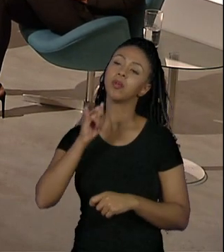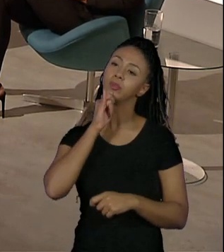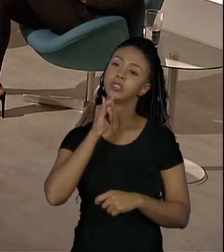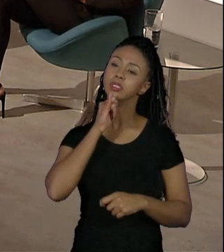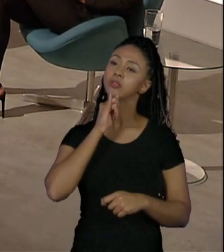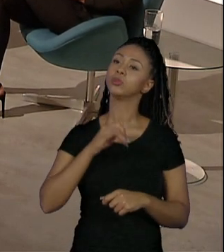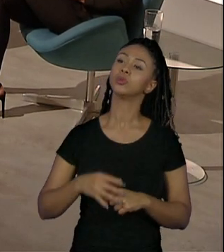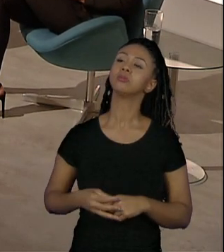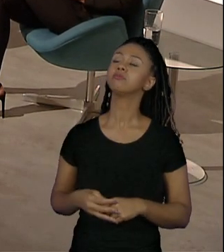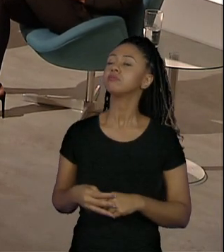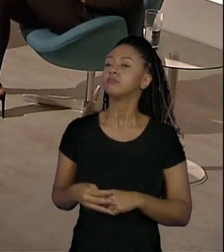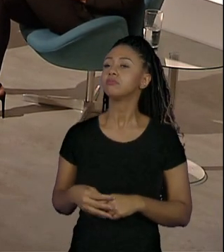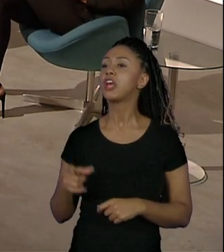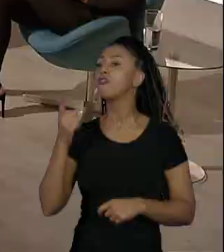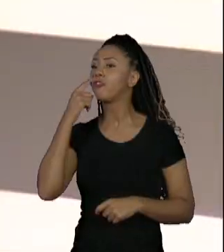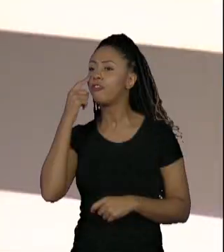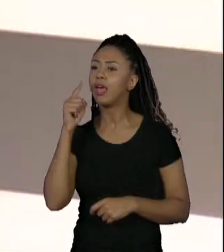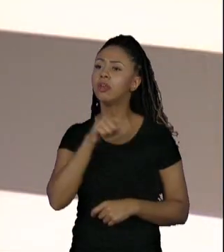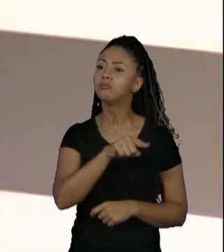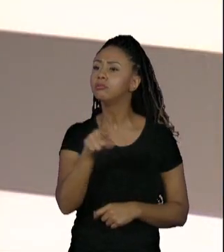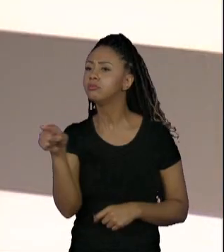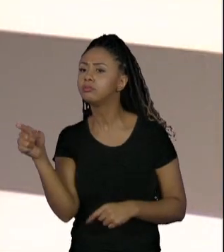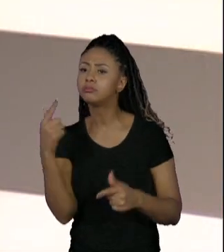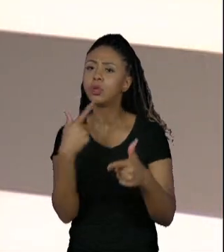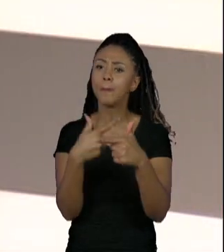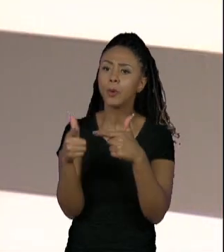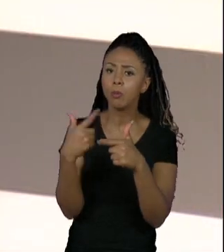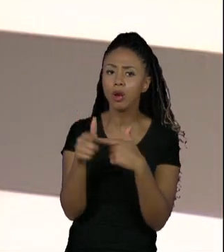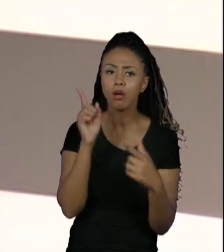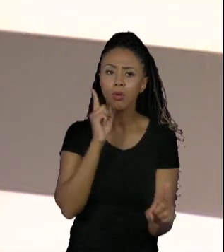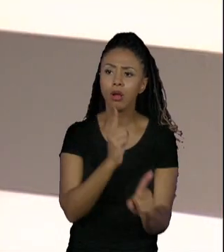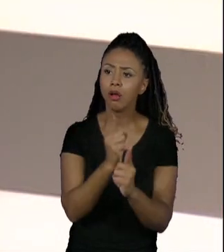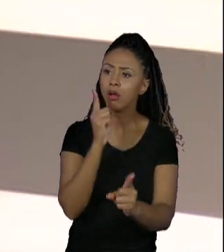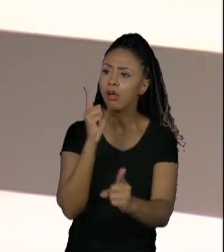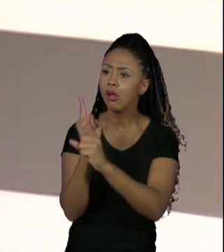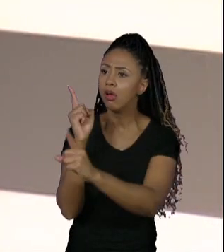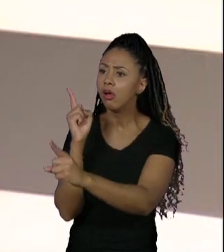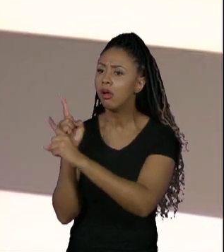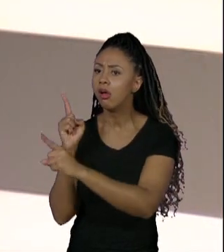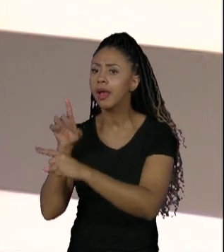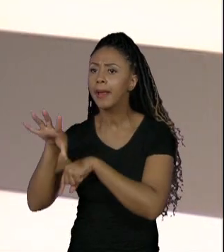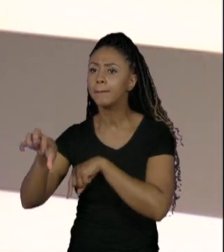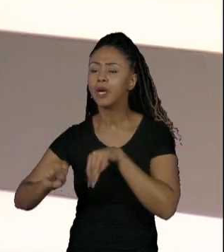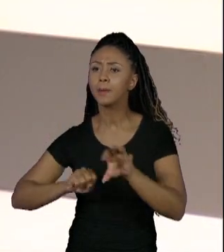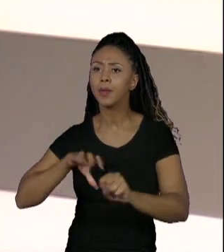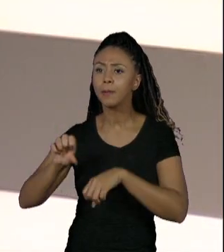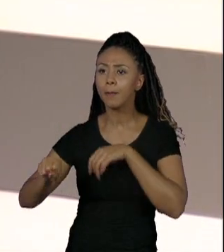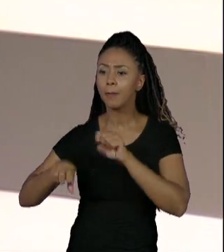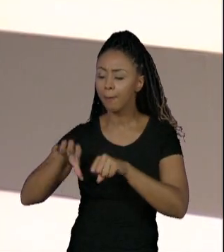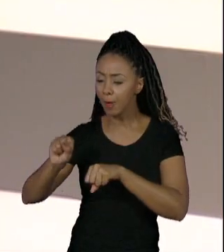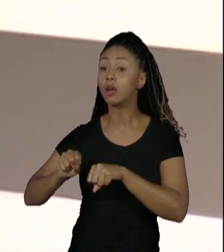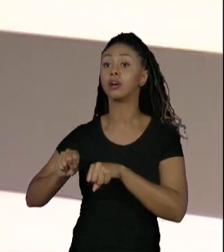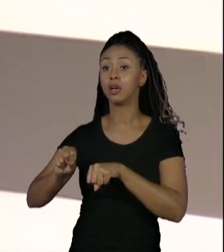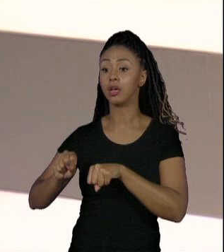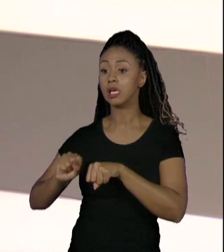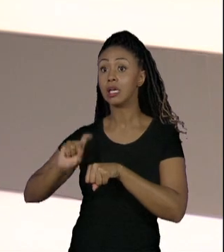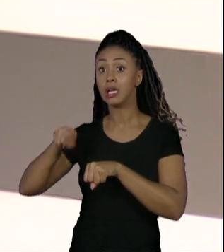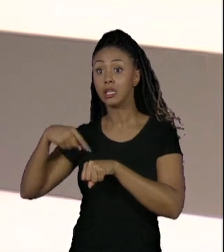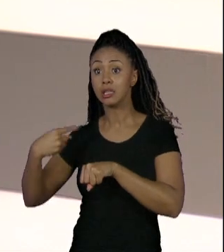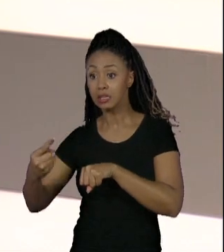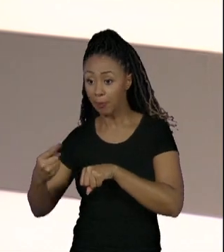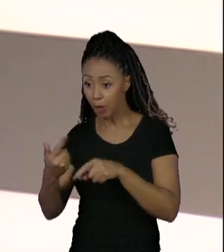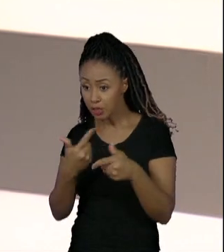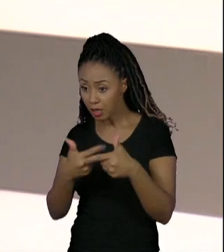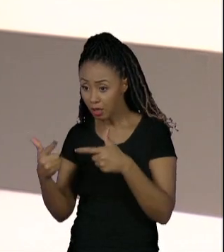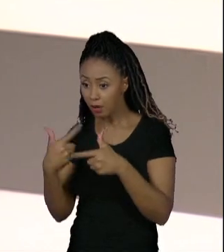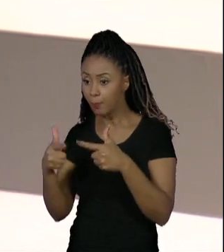verificando quais são os problemas, identificando problemáticas, então eles vão estar criando, vão estar elaborando soluções e vão